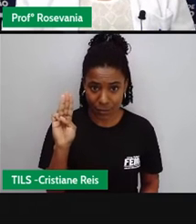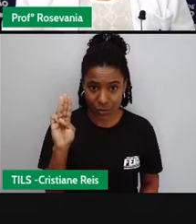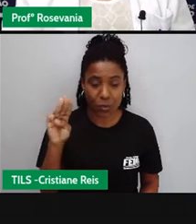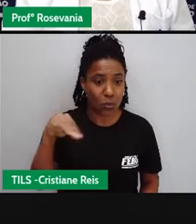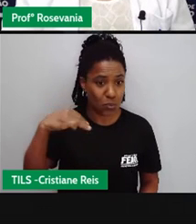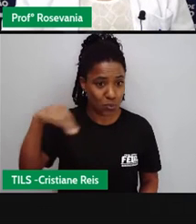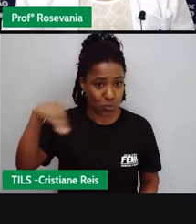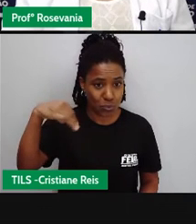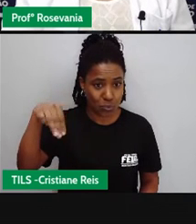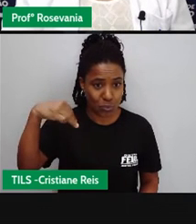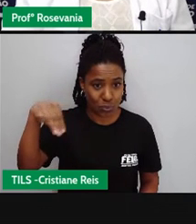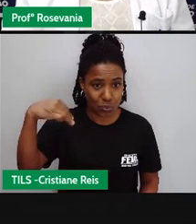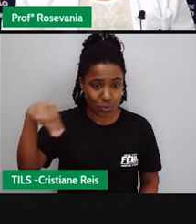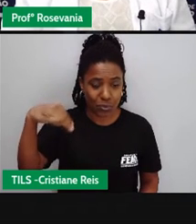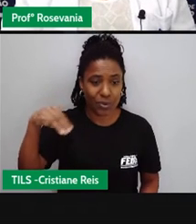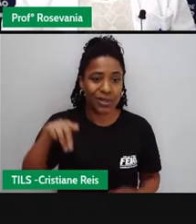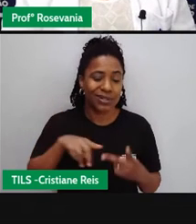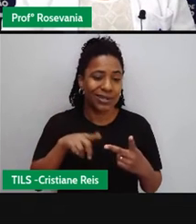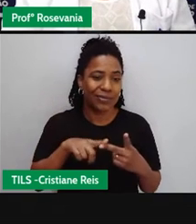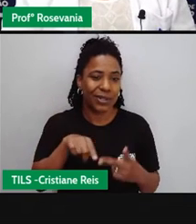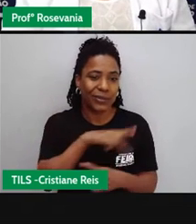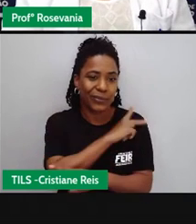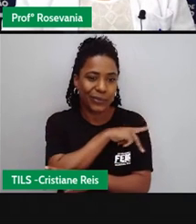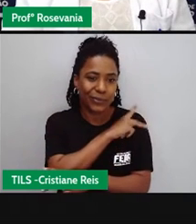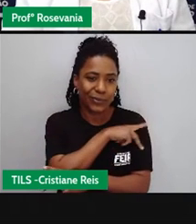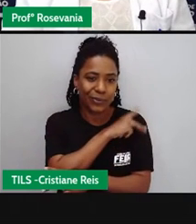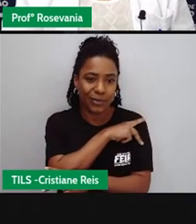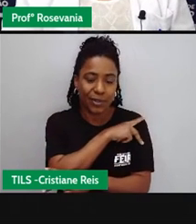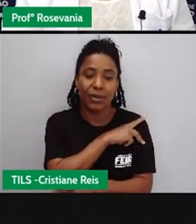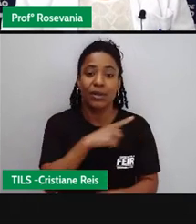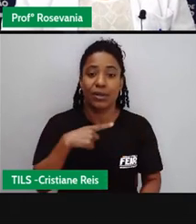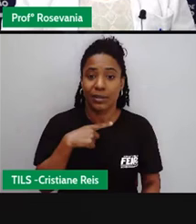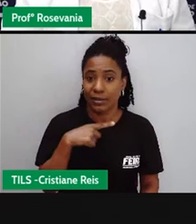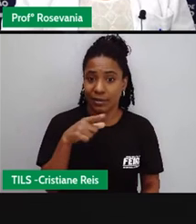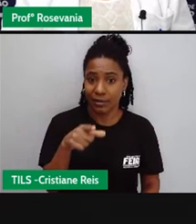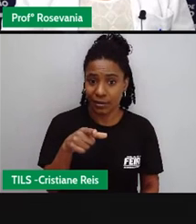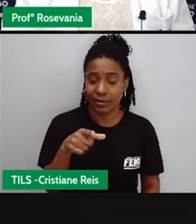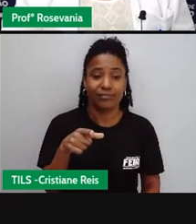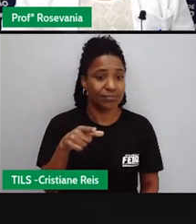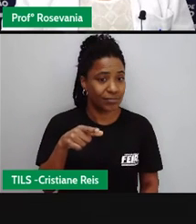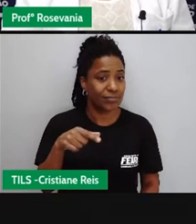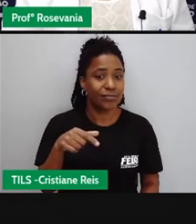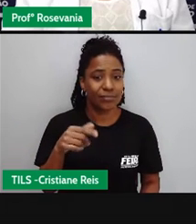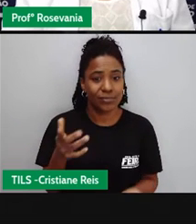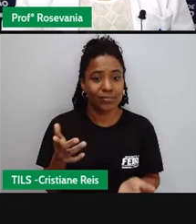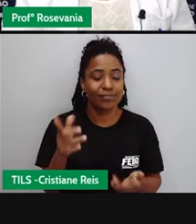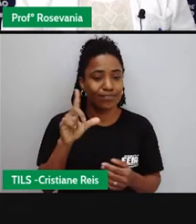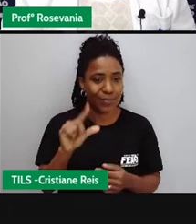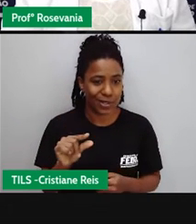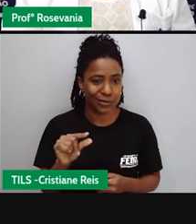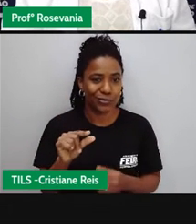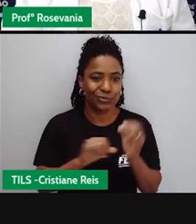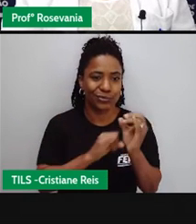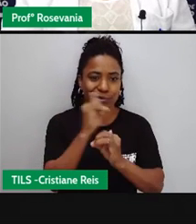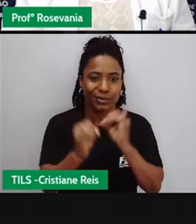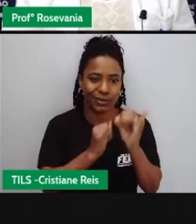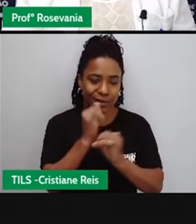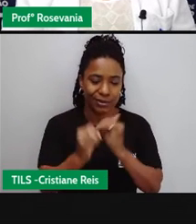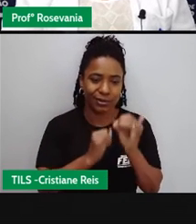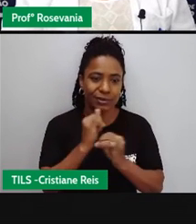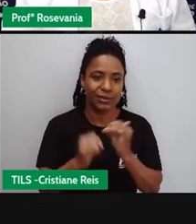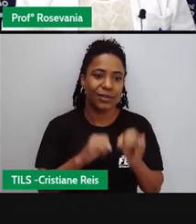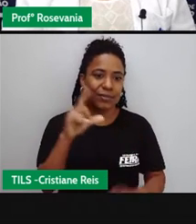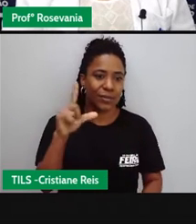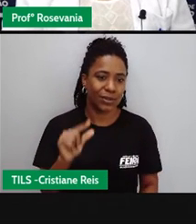são os índices mais baixos, né, de domicílios com acesso à internet. E isso vai justificar também um pouco ao grau, né, de